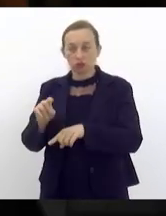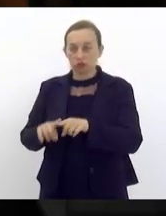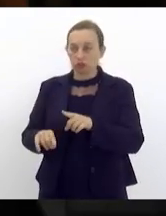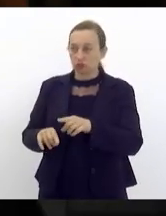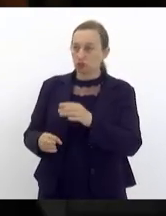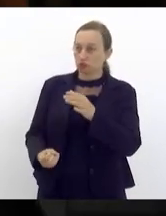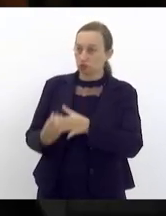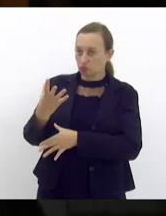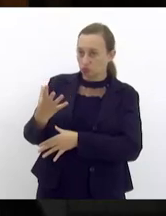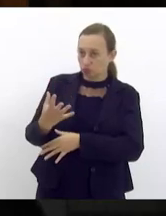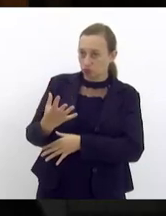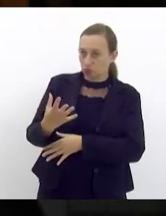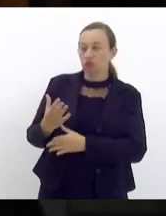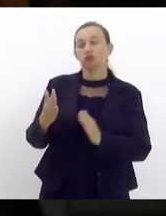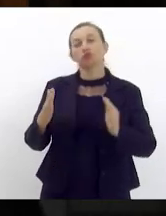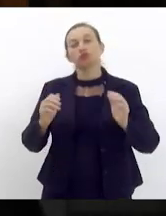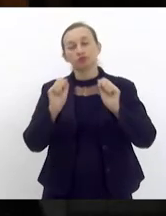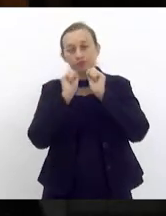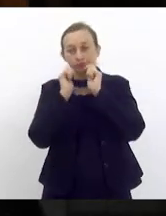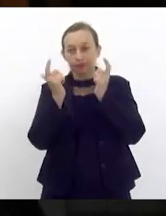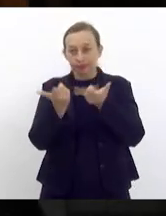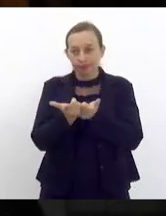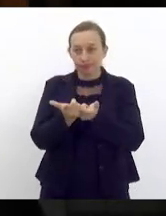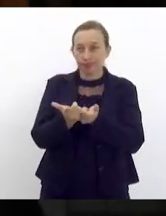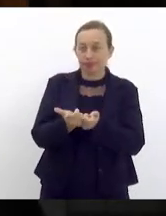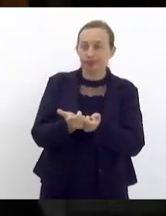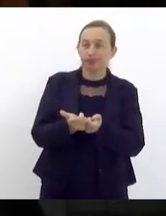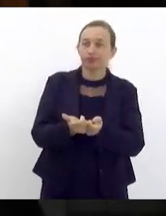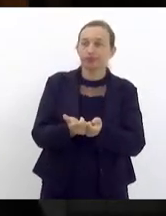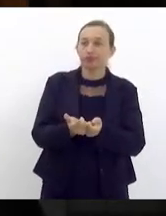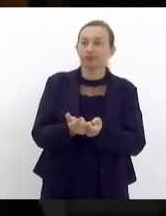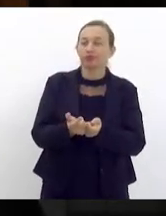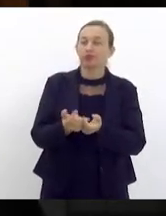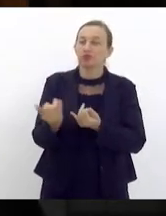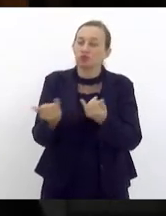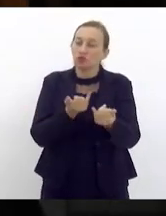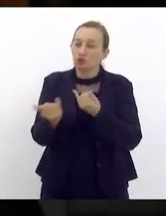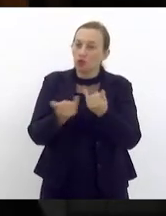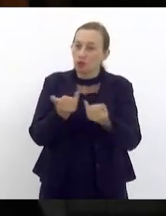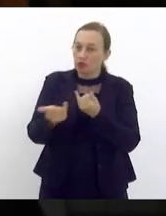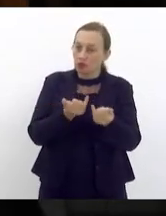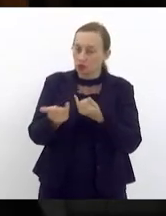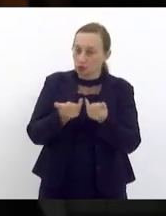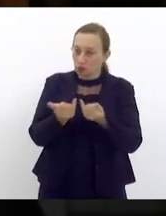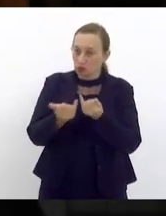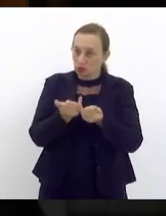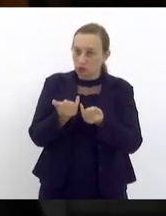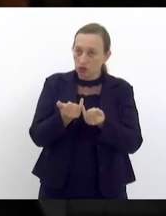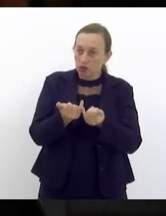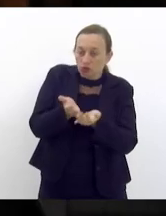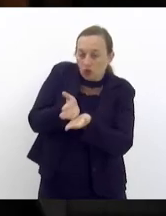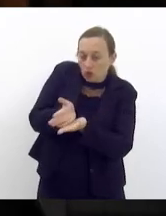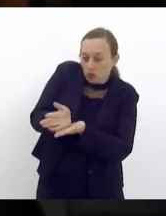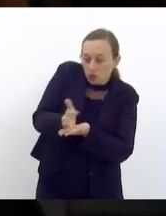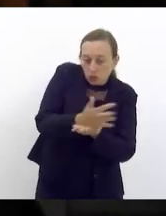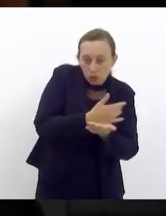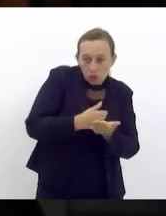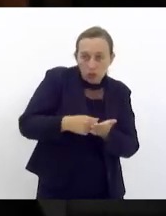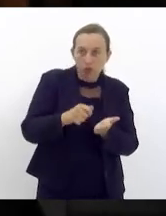por essa casa com sólido banco de dados contendo lá as notas fiscais